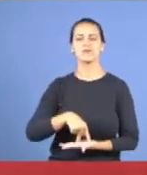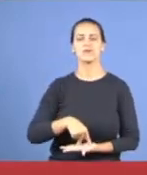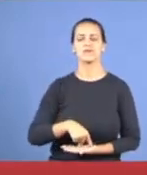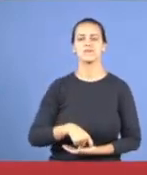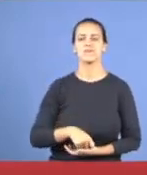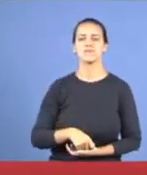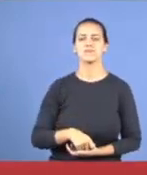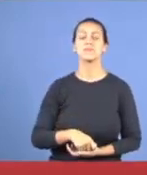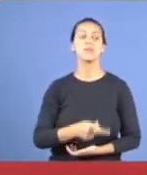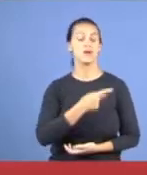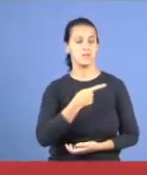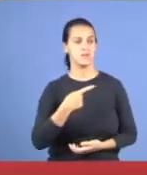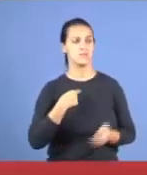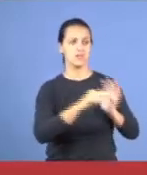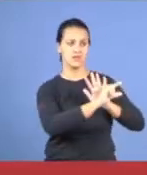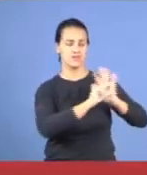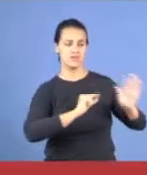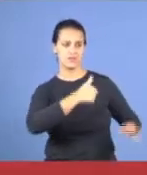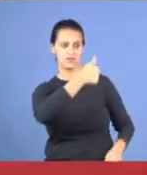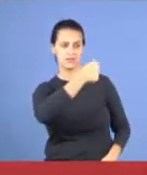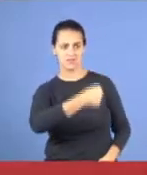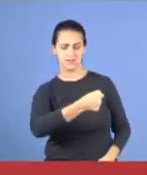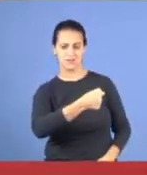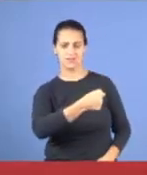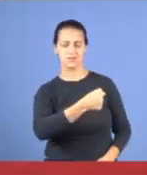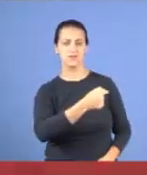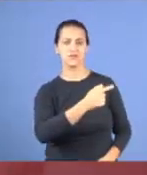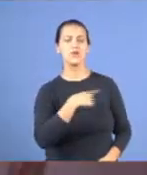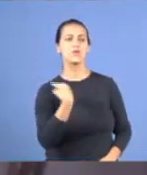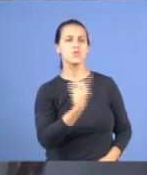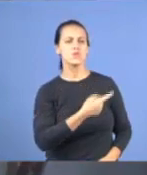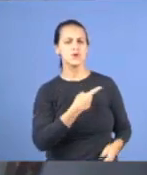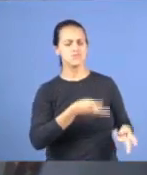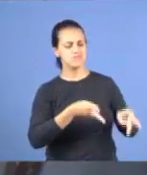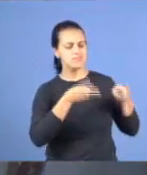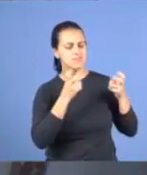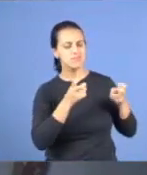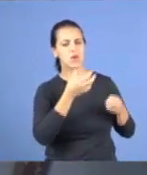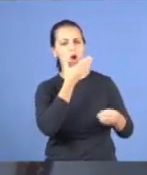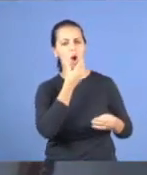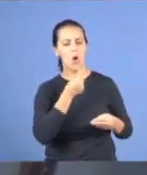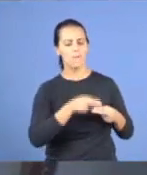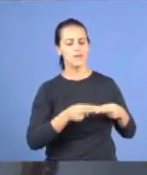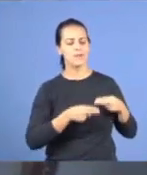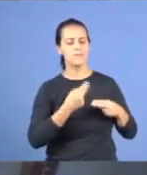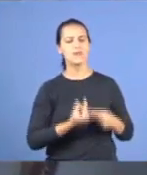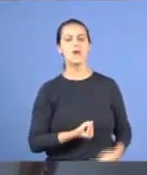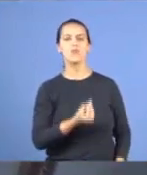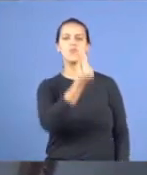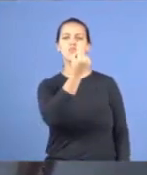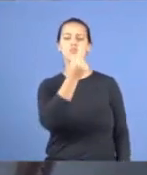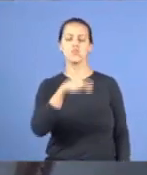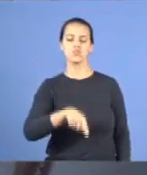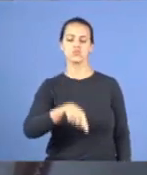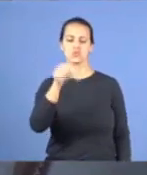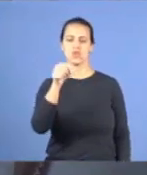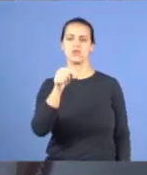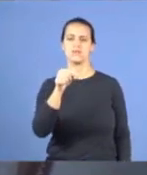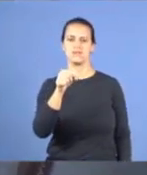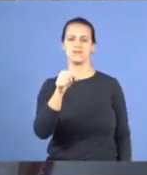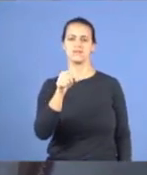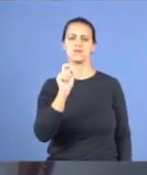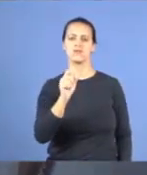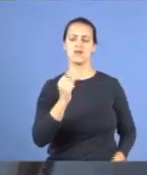o verso 17, aí, nós observamos que, Neemias, ele tinha uma única posição, né, de, que a